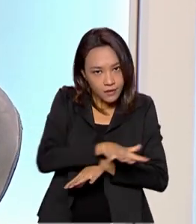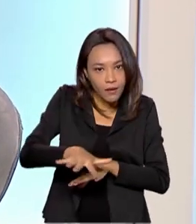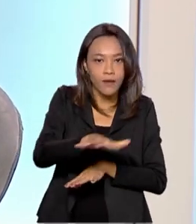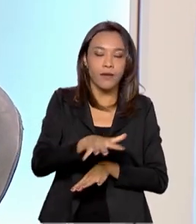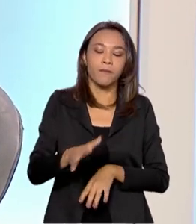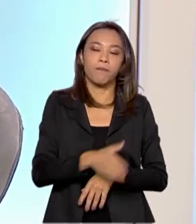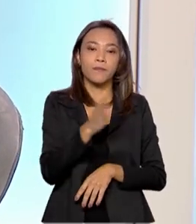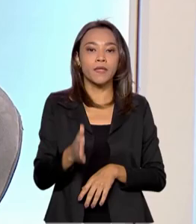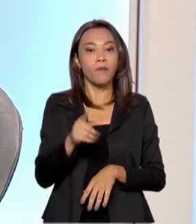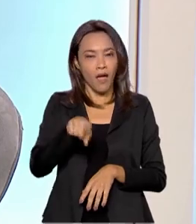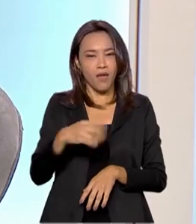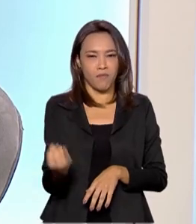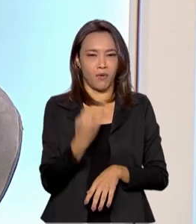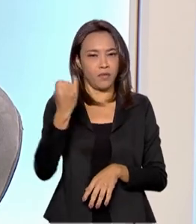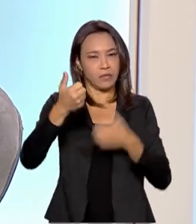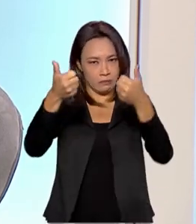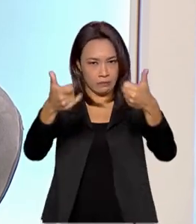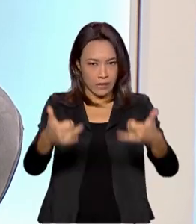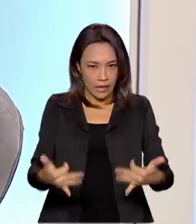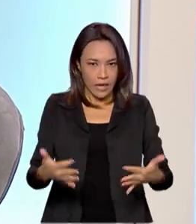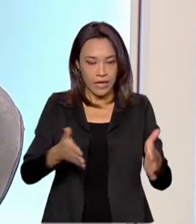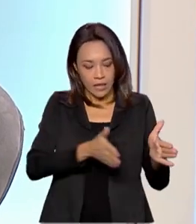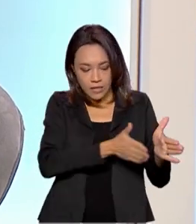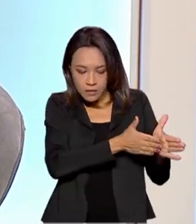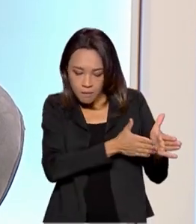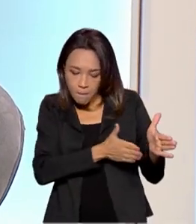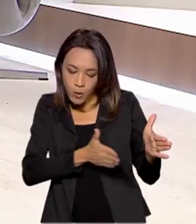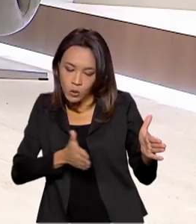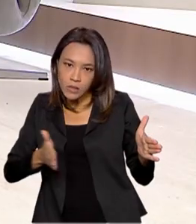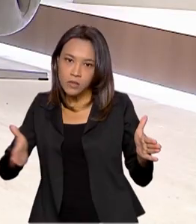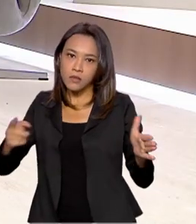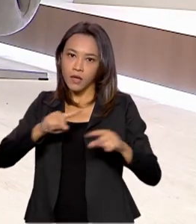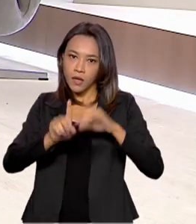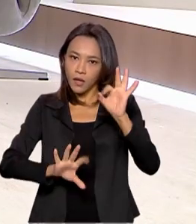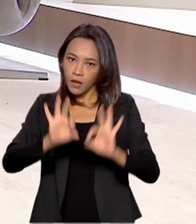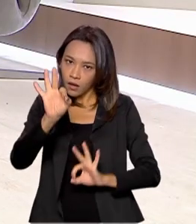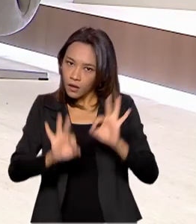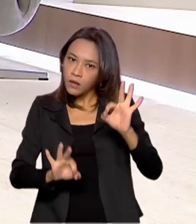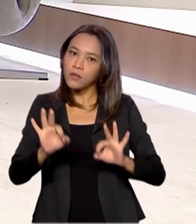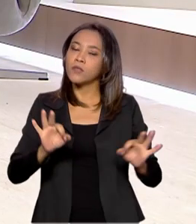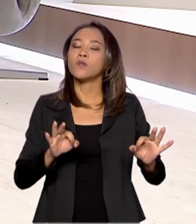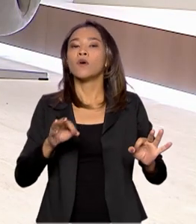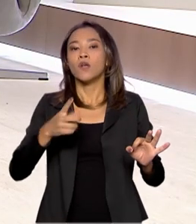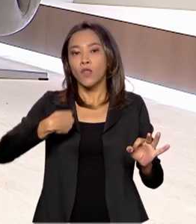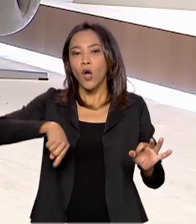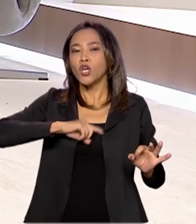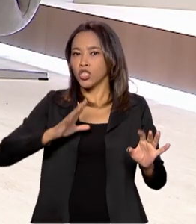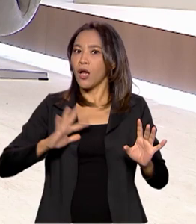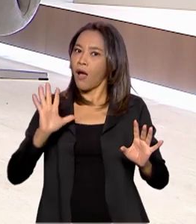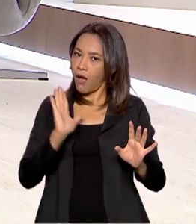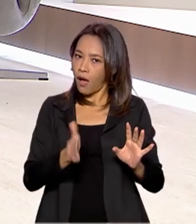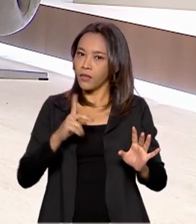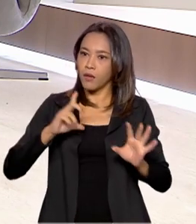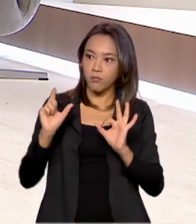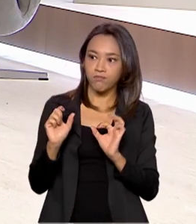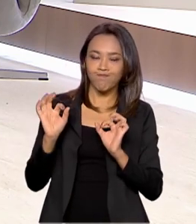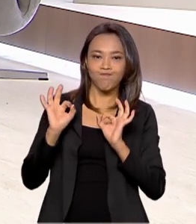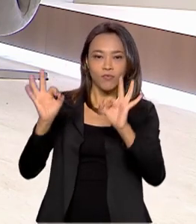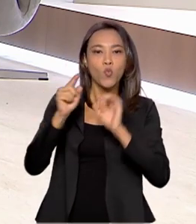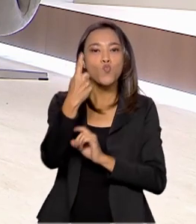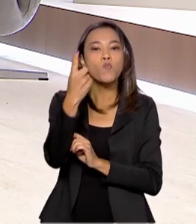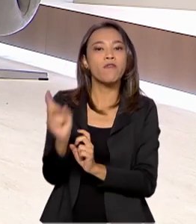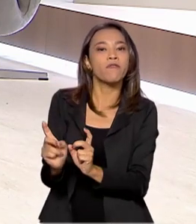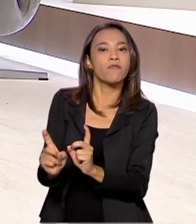É importante dizer, Paulo, que nesse processo de desinvestimento, nós já tivemos a concretização da primeira venda de uma